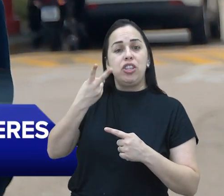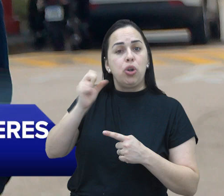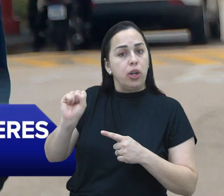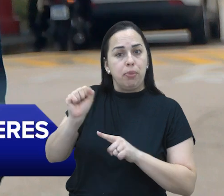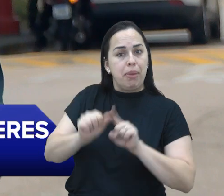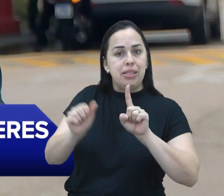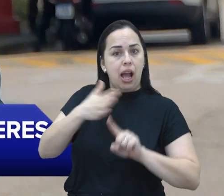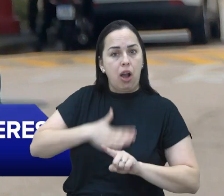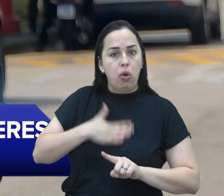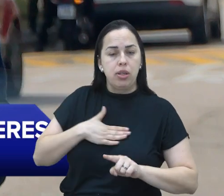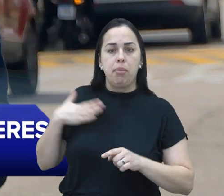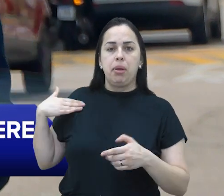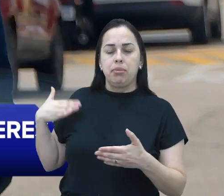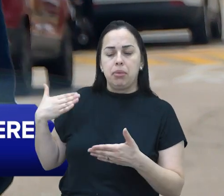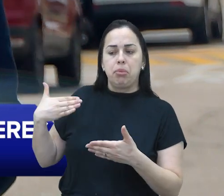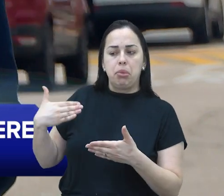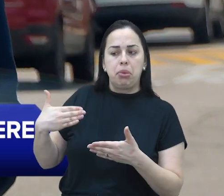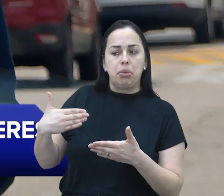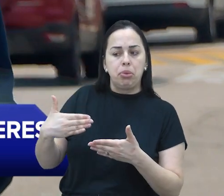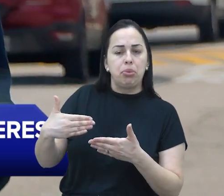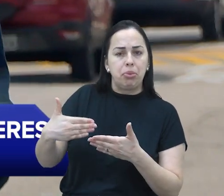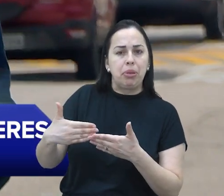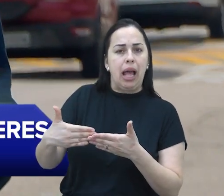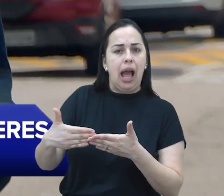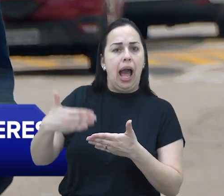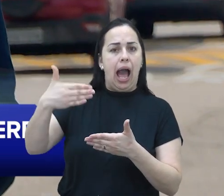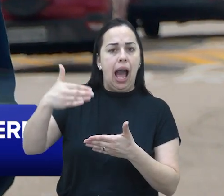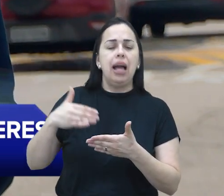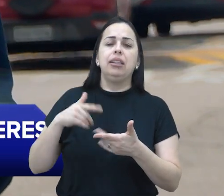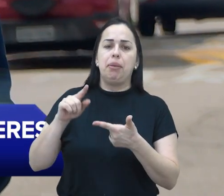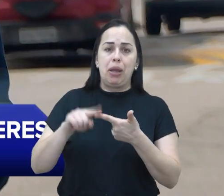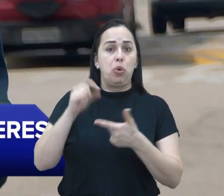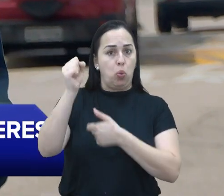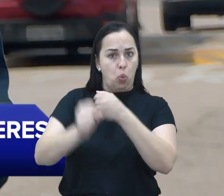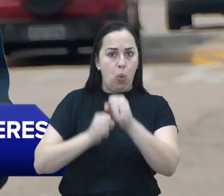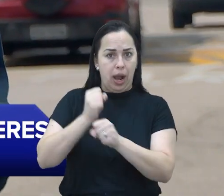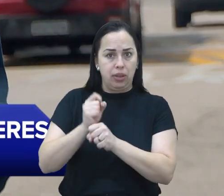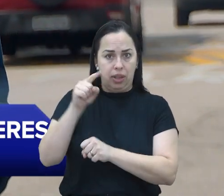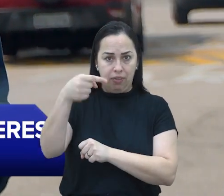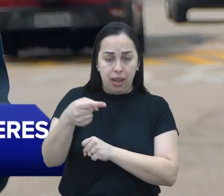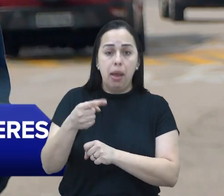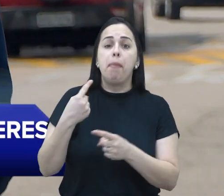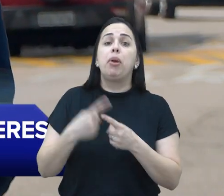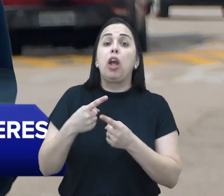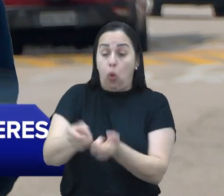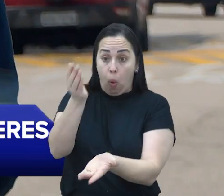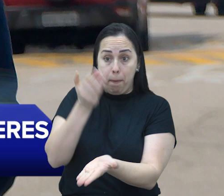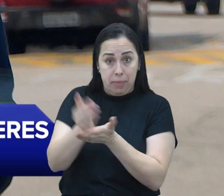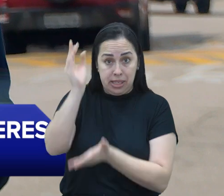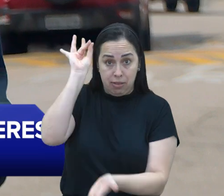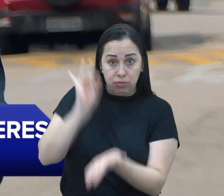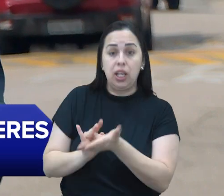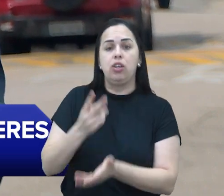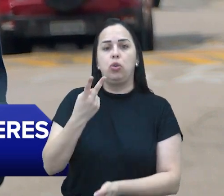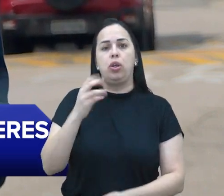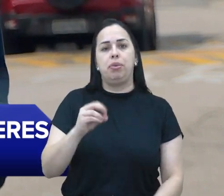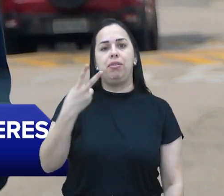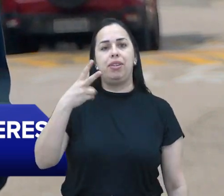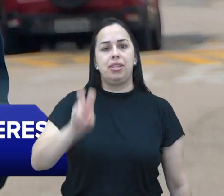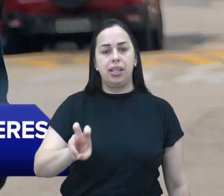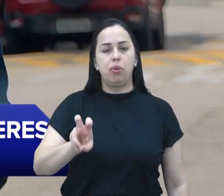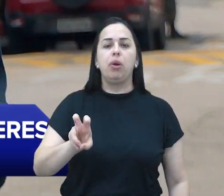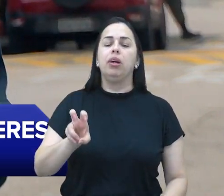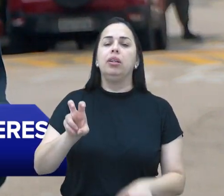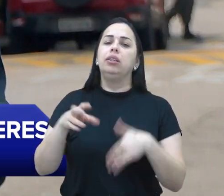Então, ao longo do resto de 2024 e também 2025, já que o alistamento vai acontecer a partir de 2025,